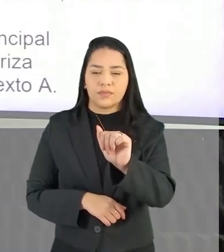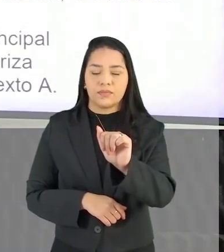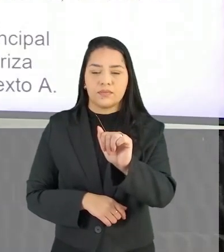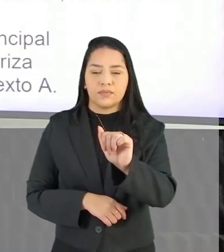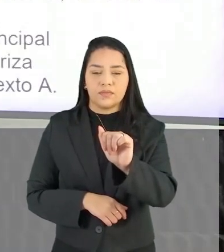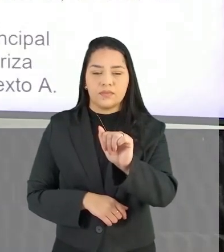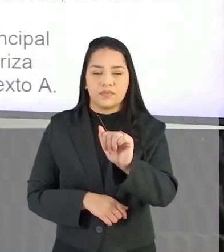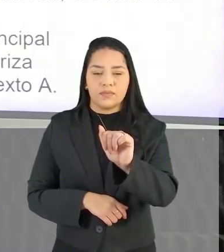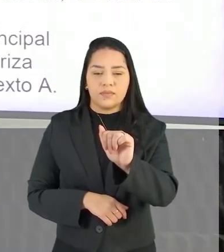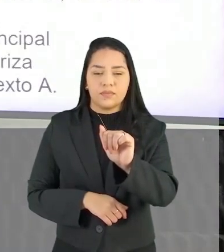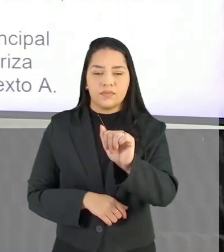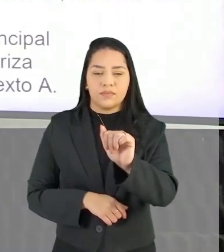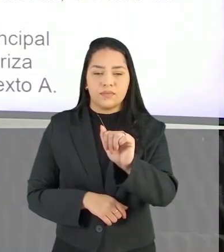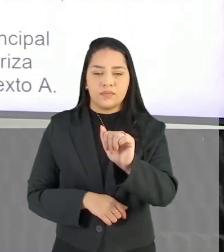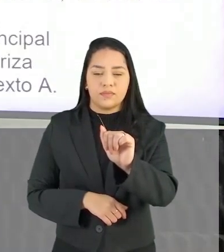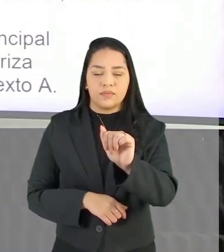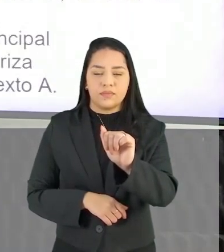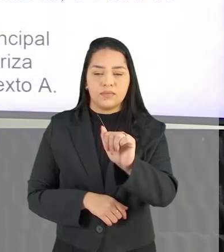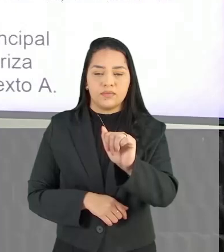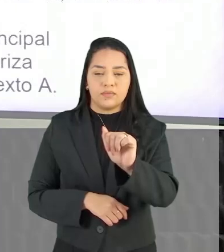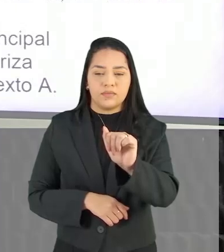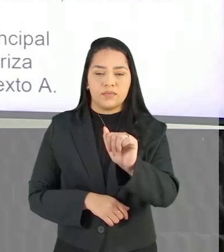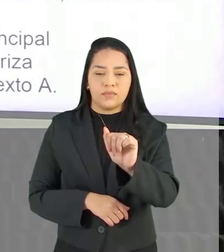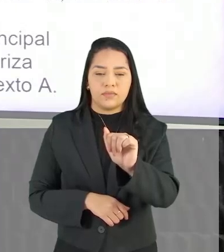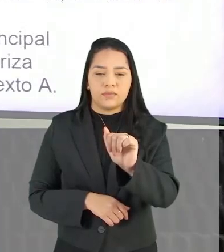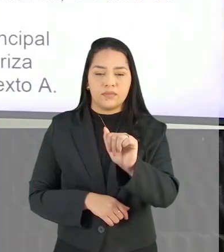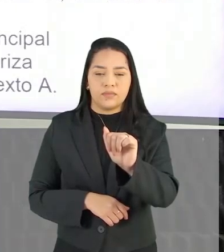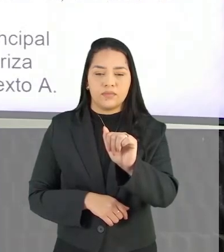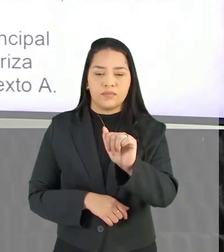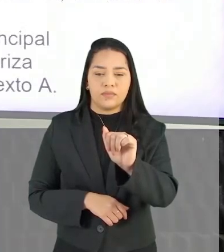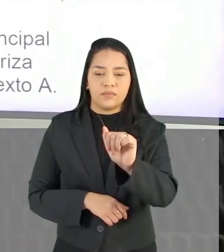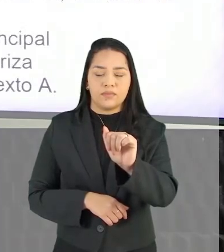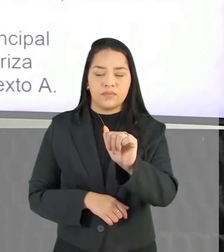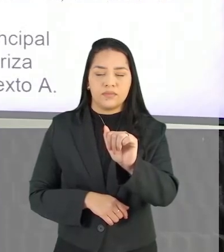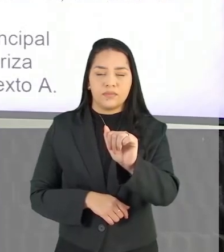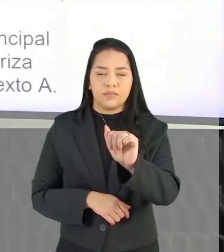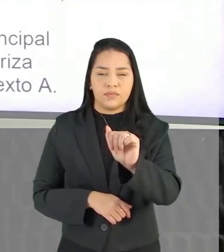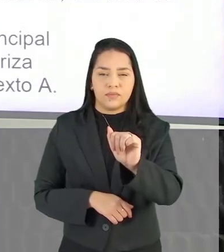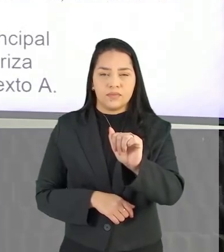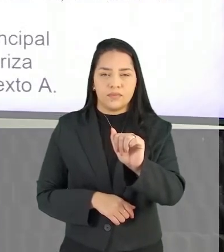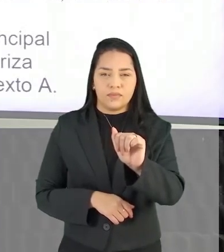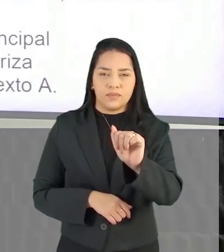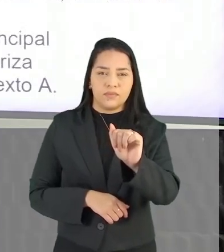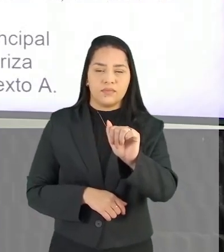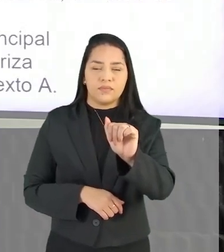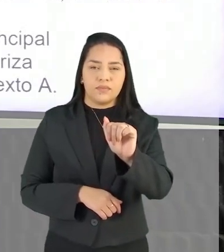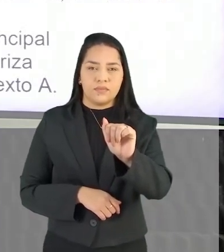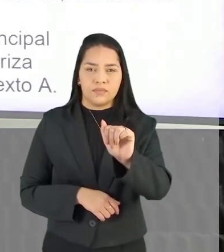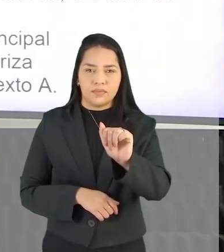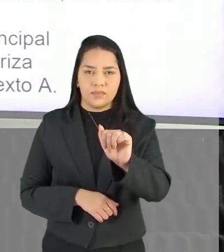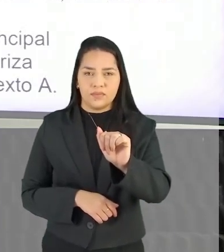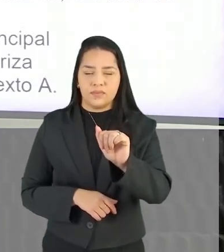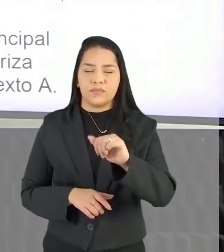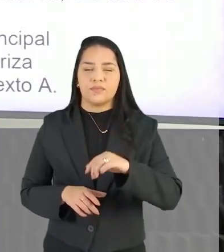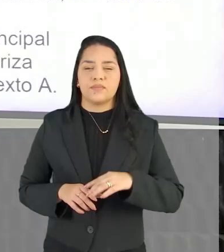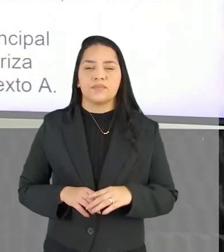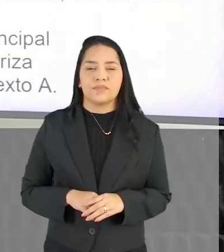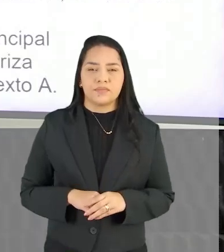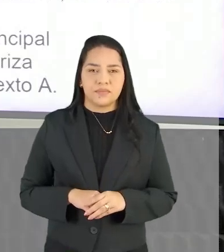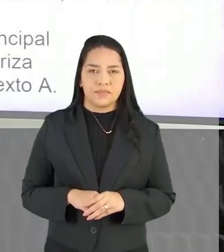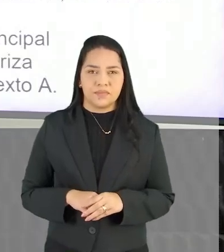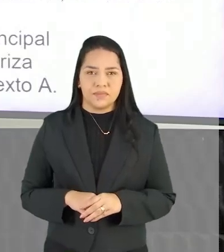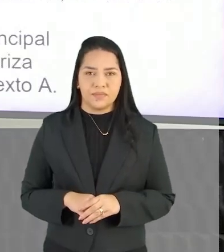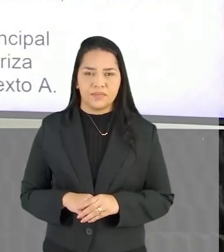atitude de quem se orgulha Excessivamente do país em que nasceu E o tom de que se revestem os dois textos.